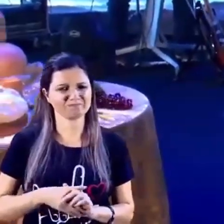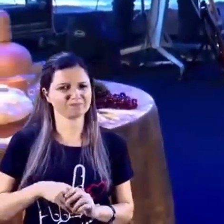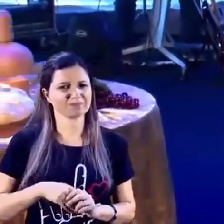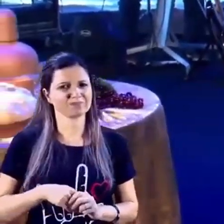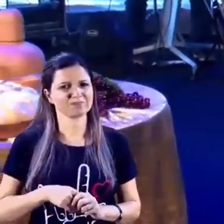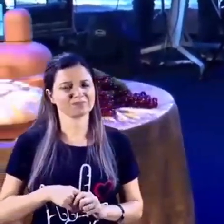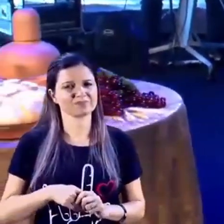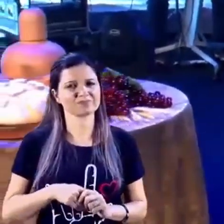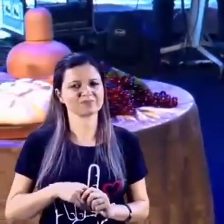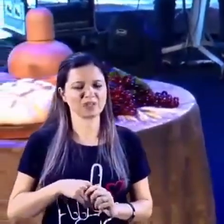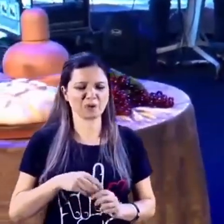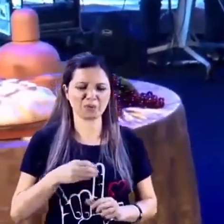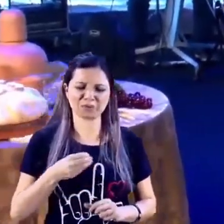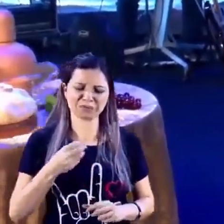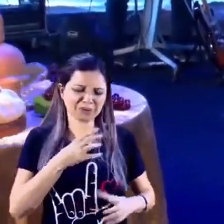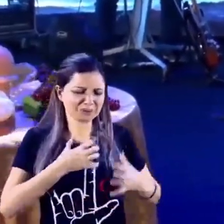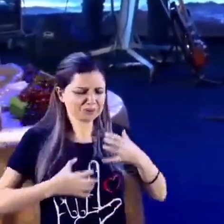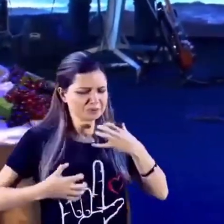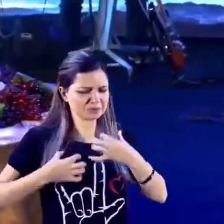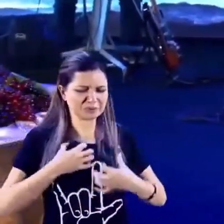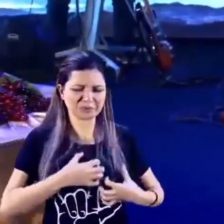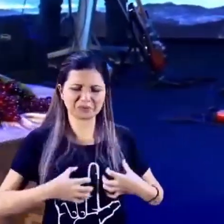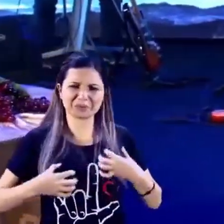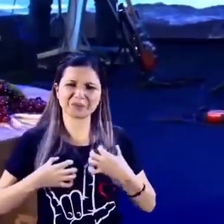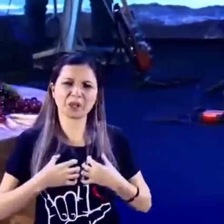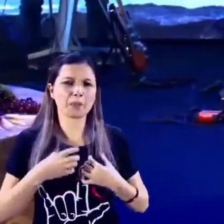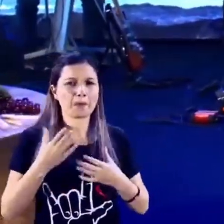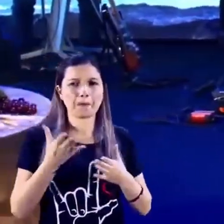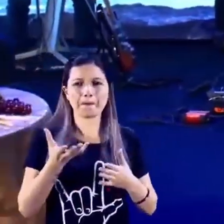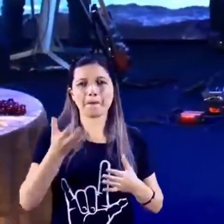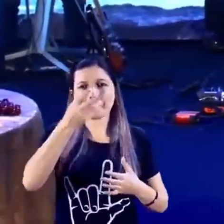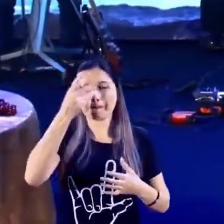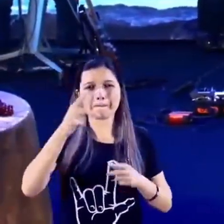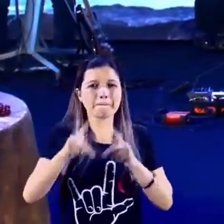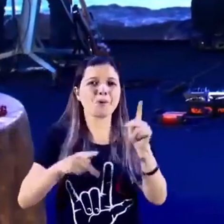desconforto. Estão querendo sair na rua e atacar. Aí,